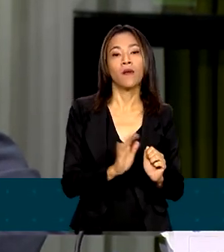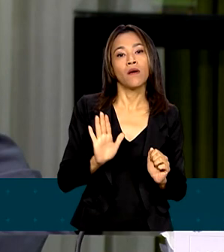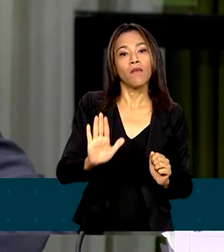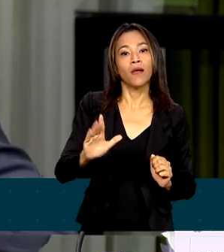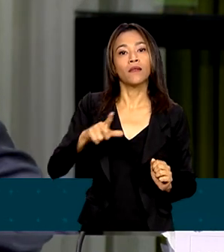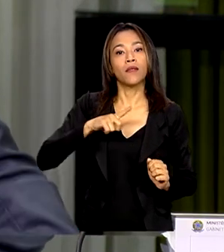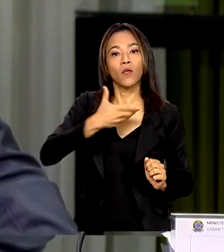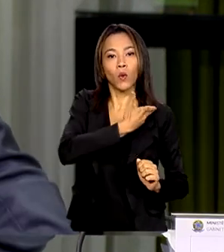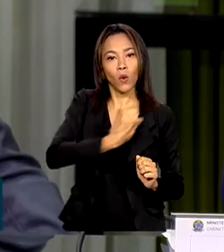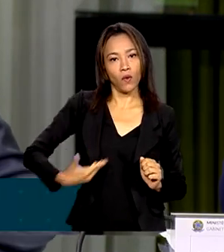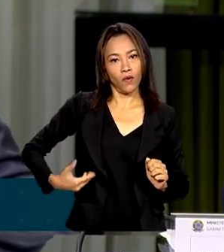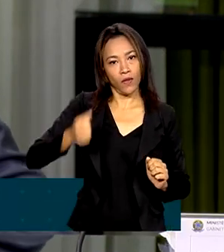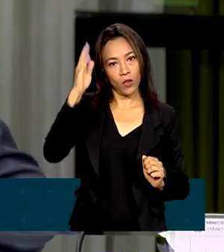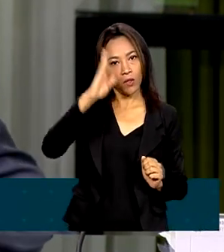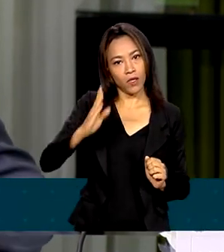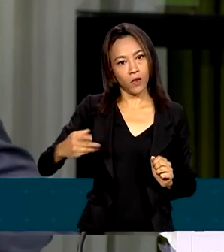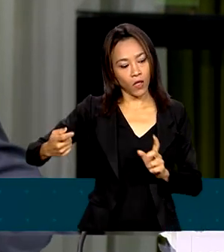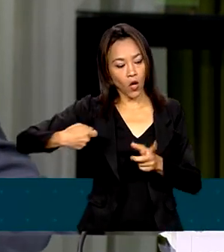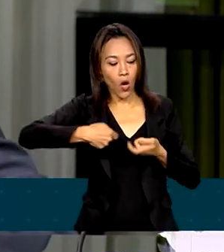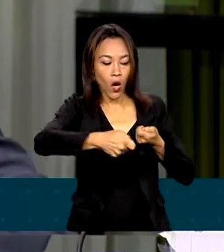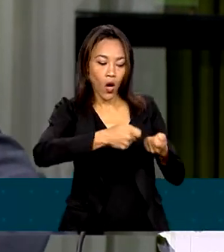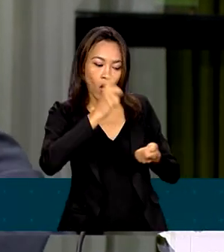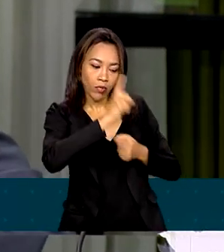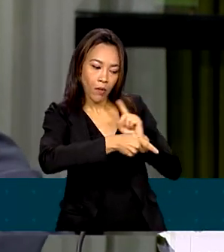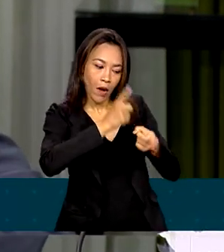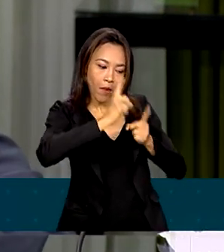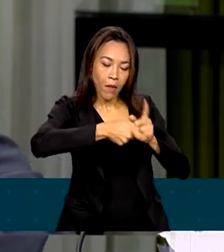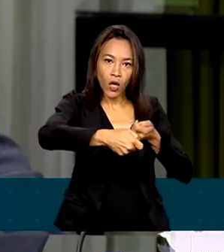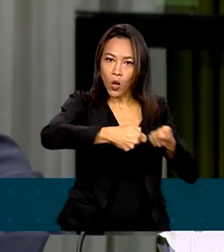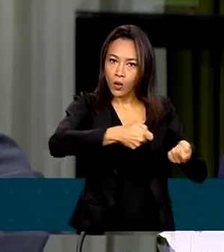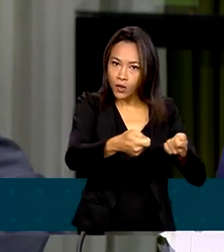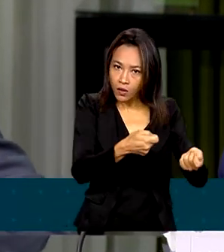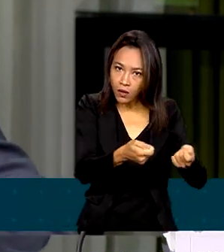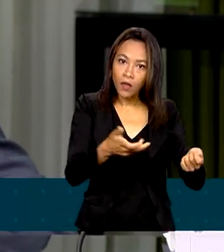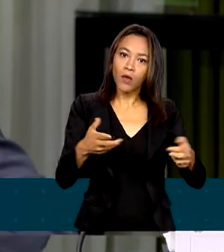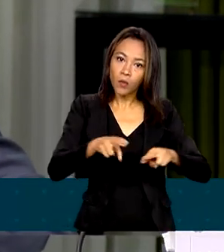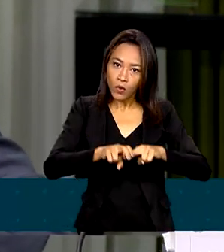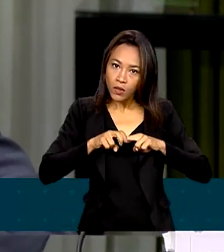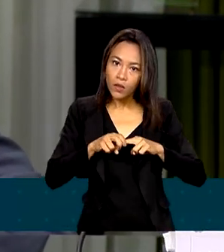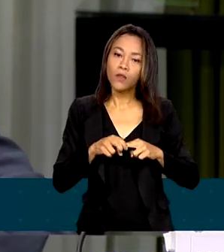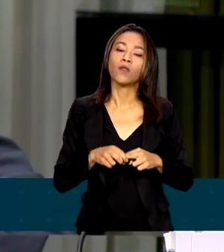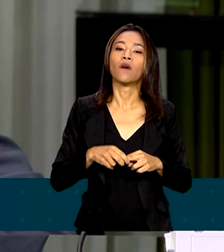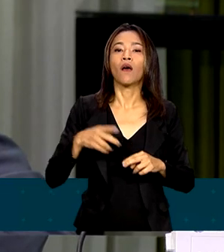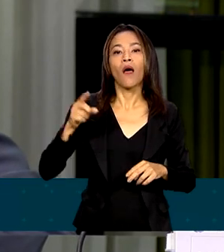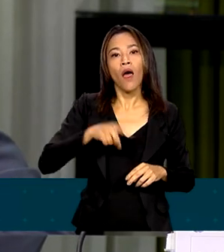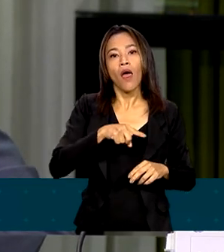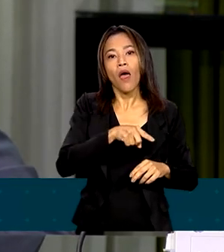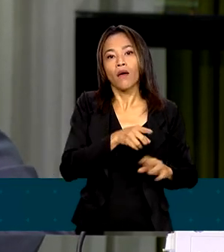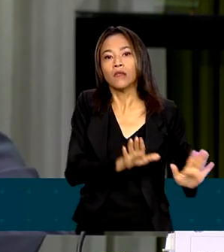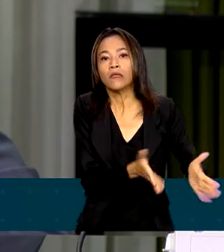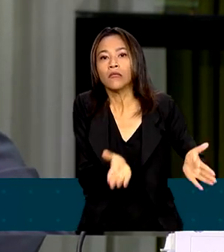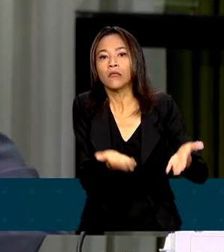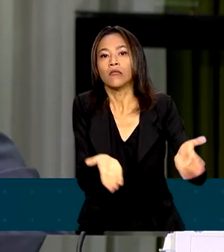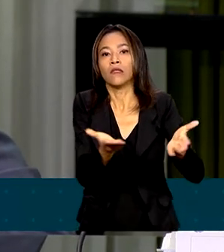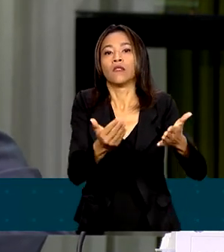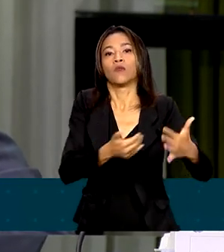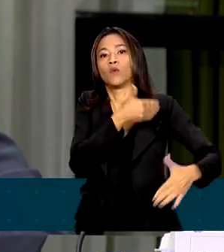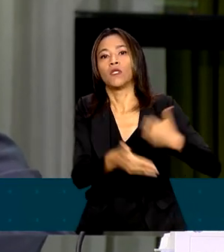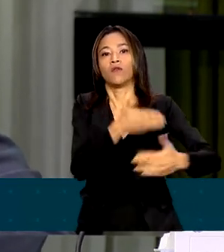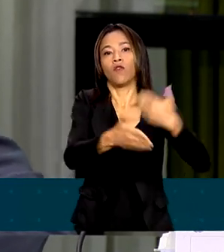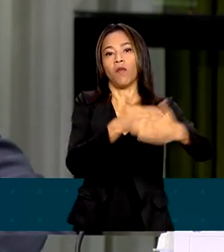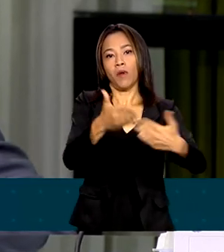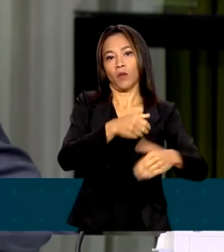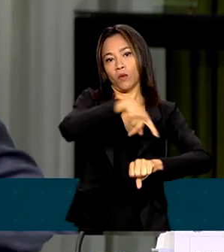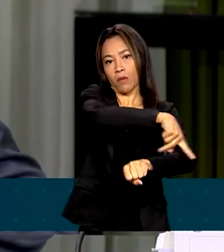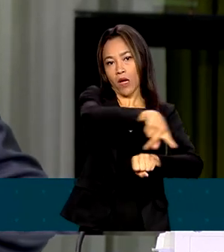o governo brasileiro como seu controlador e, portanto, deve ser indutora do crescimento nacional e,